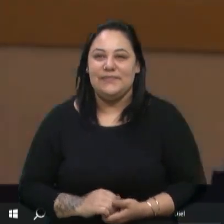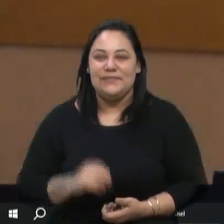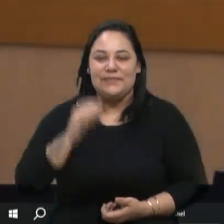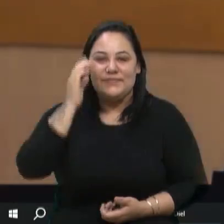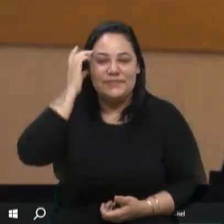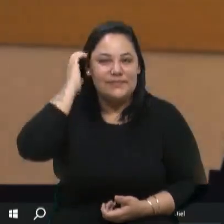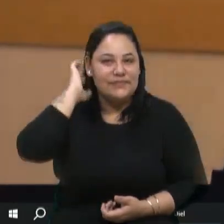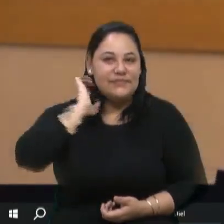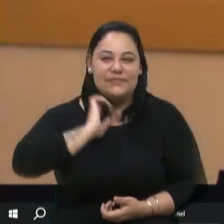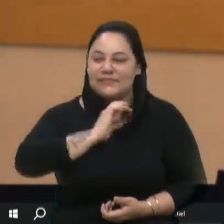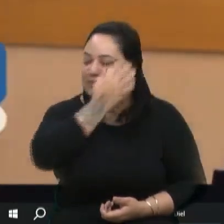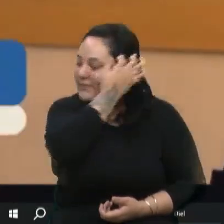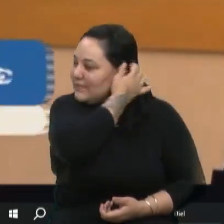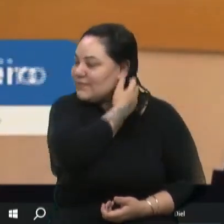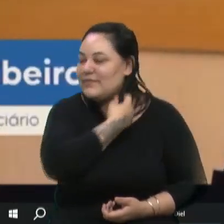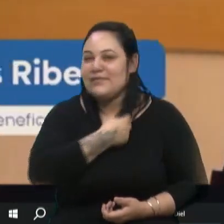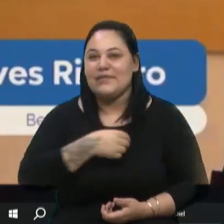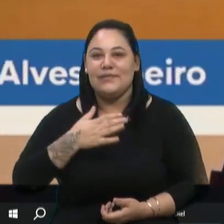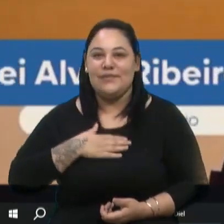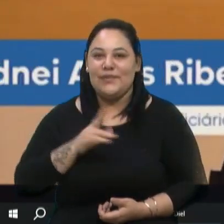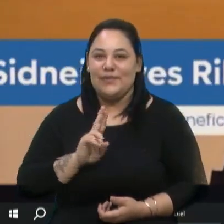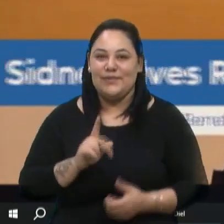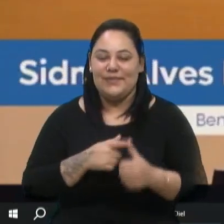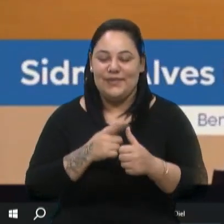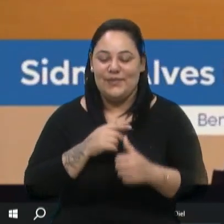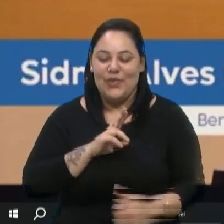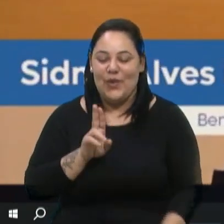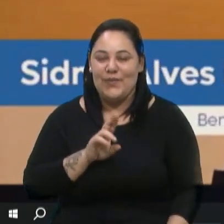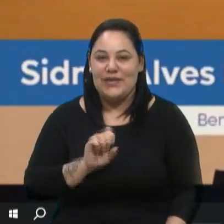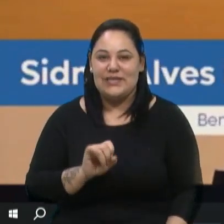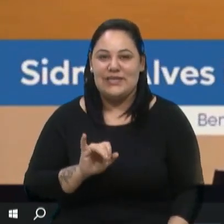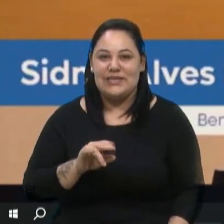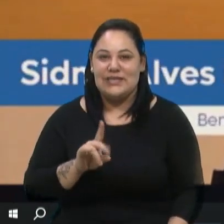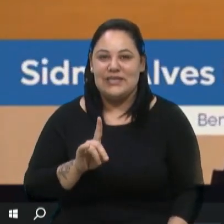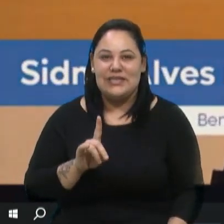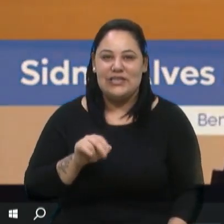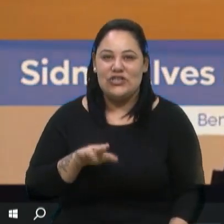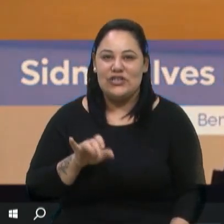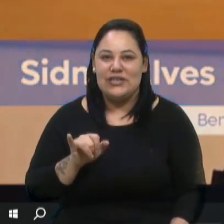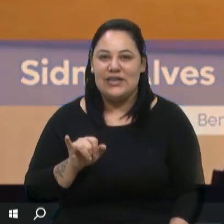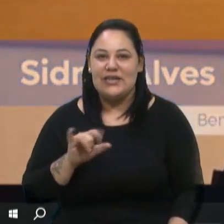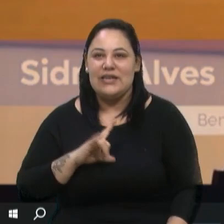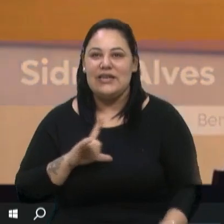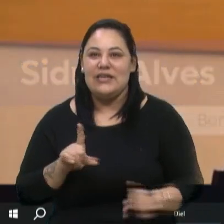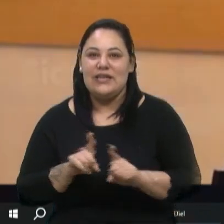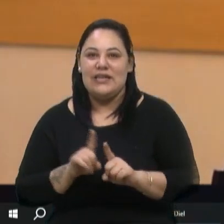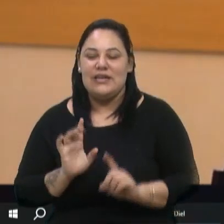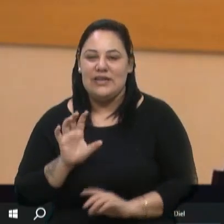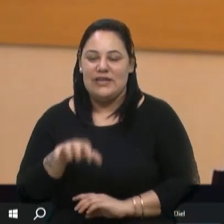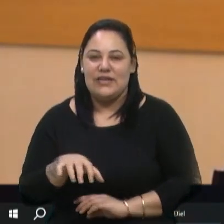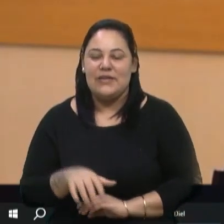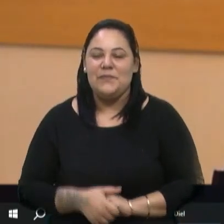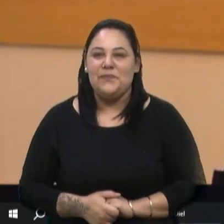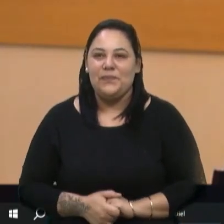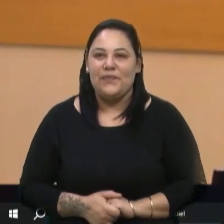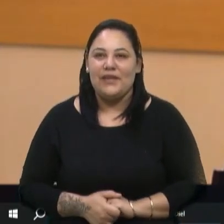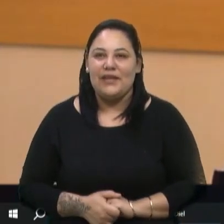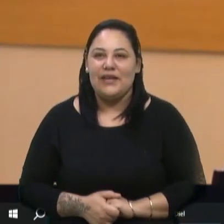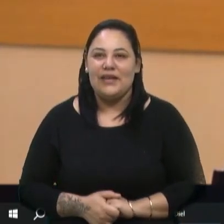Bom, primeiramente meu nome é Sidney, né? Então eu sou de Campo Morão, eu